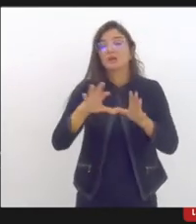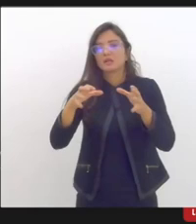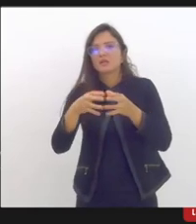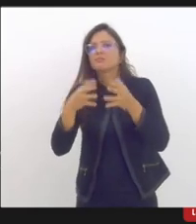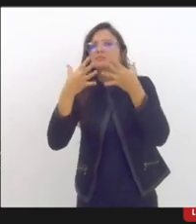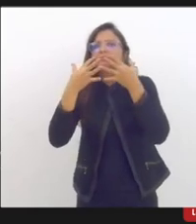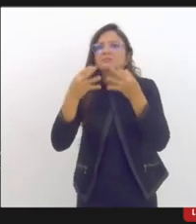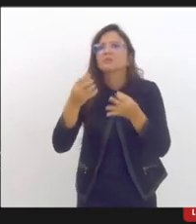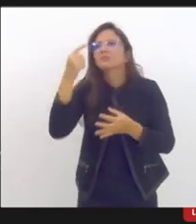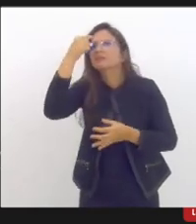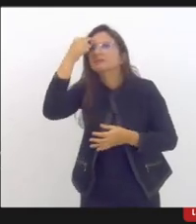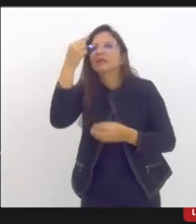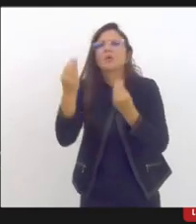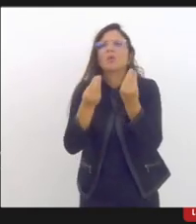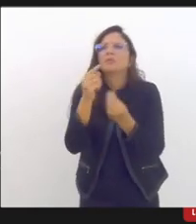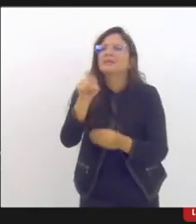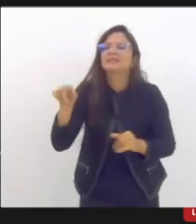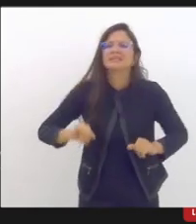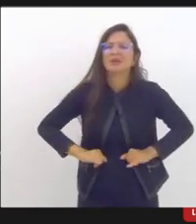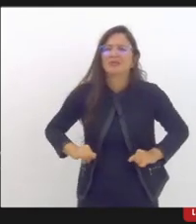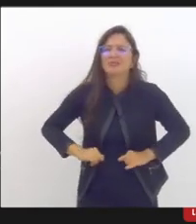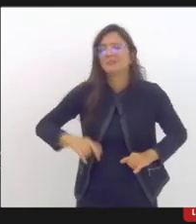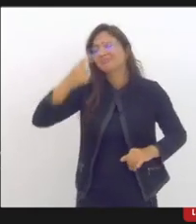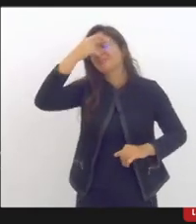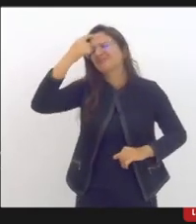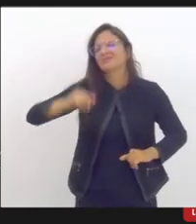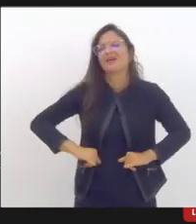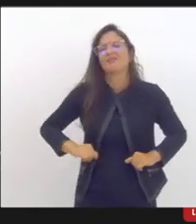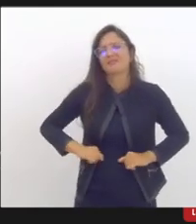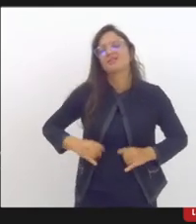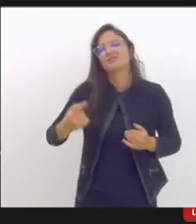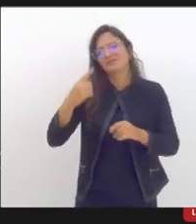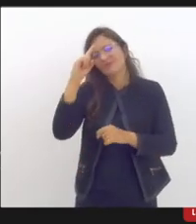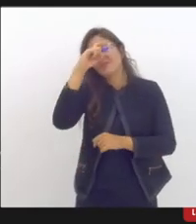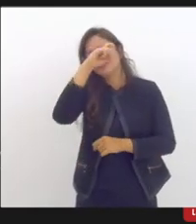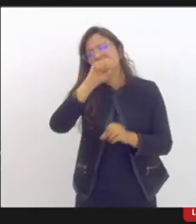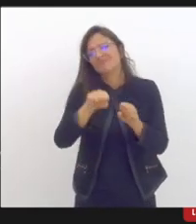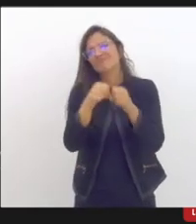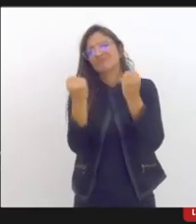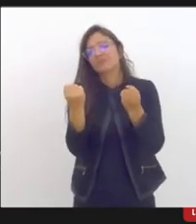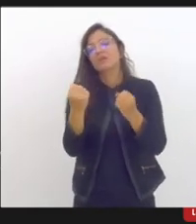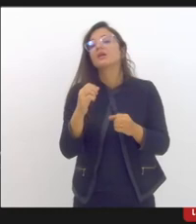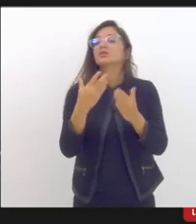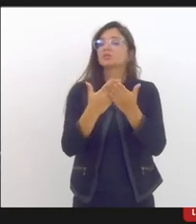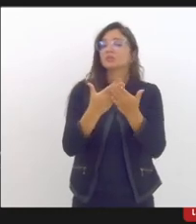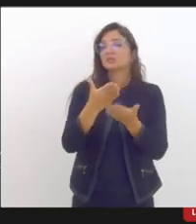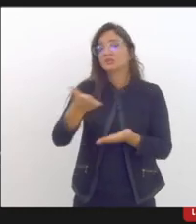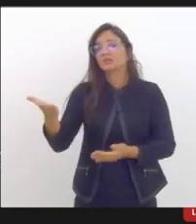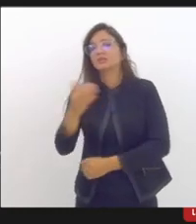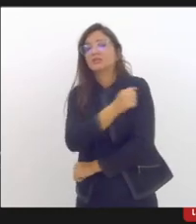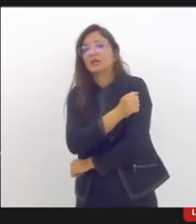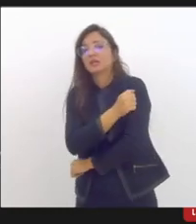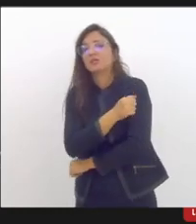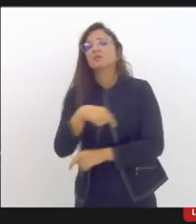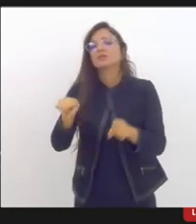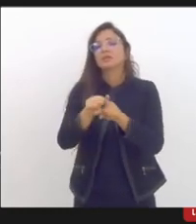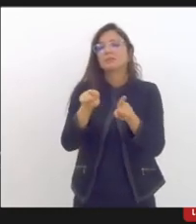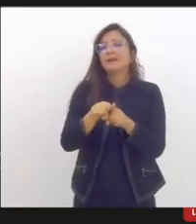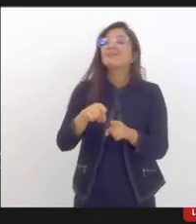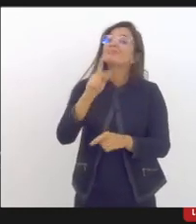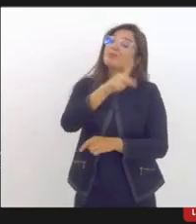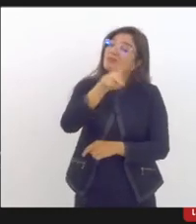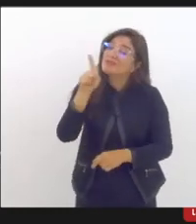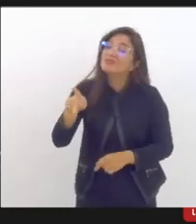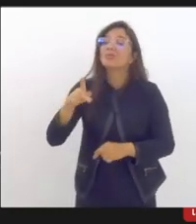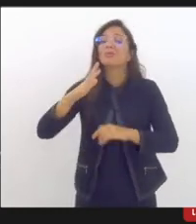questão do sofrimento psíquico, não só dos nossos estudantes, como também dos educadores. Então,